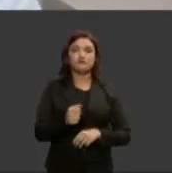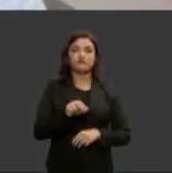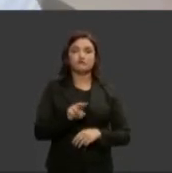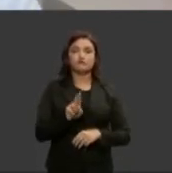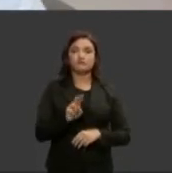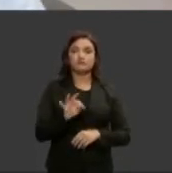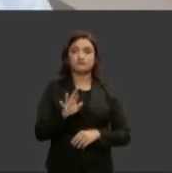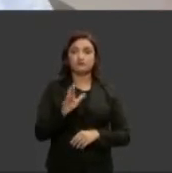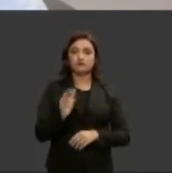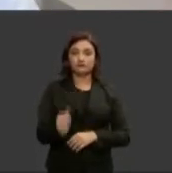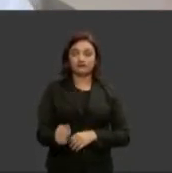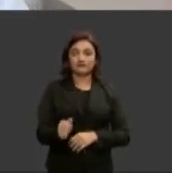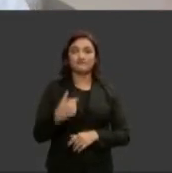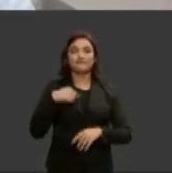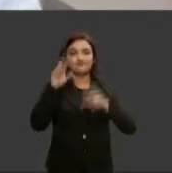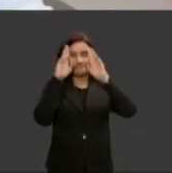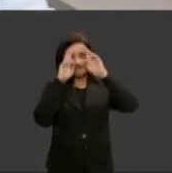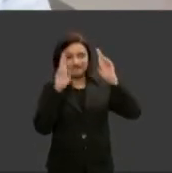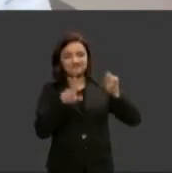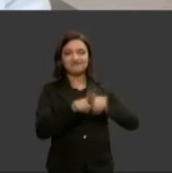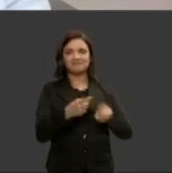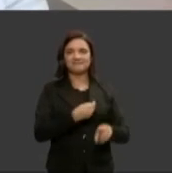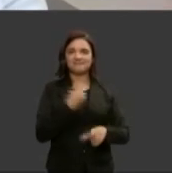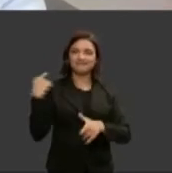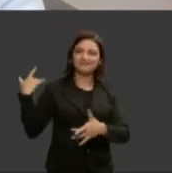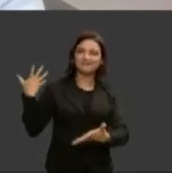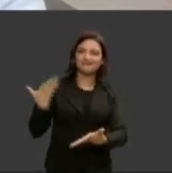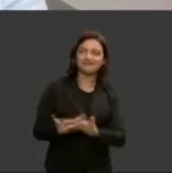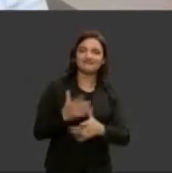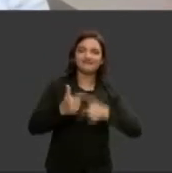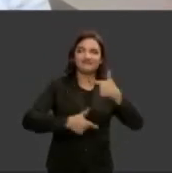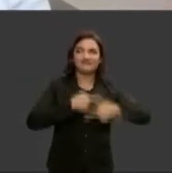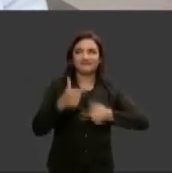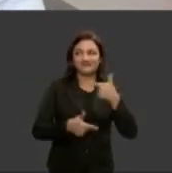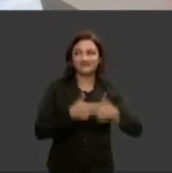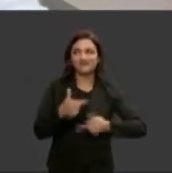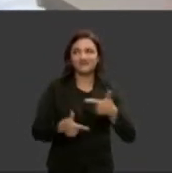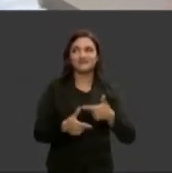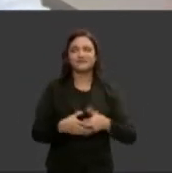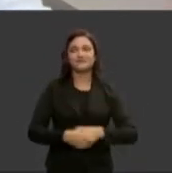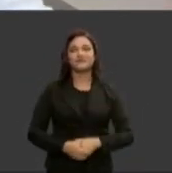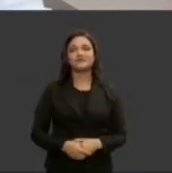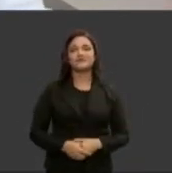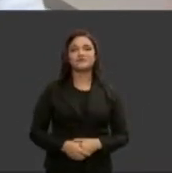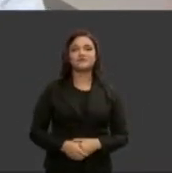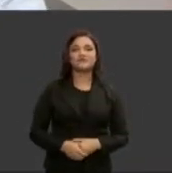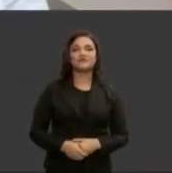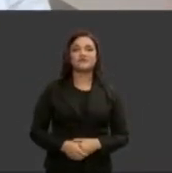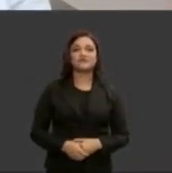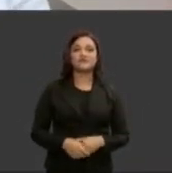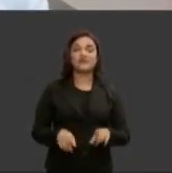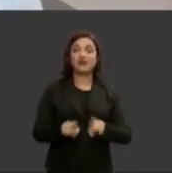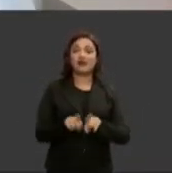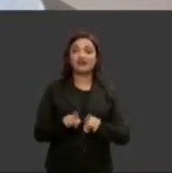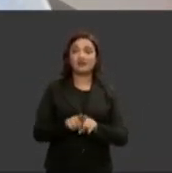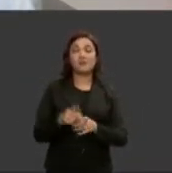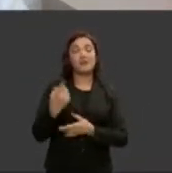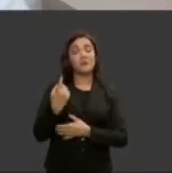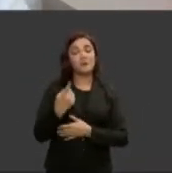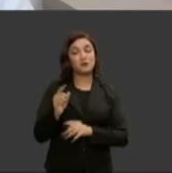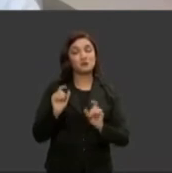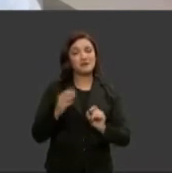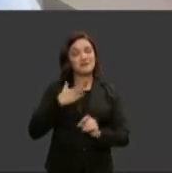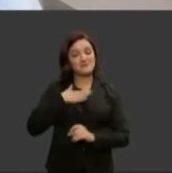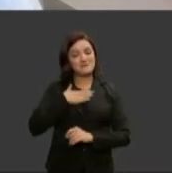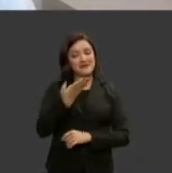sem respeito pela carreira pelo trabalho por ela desenvolvido e por último e não menos importante a